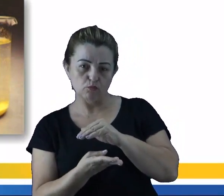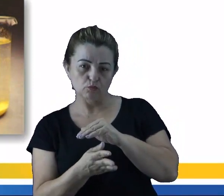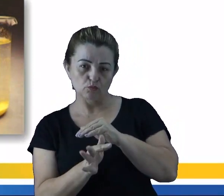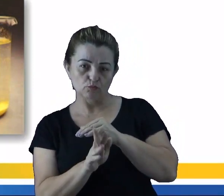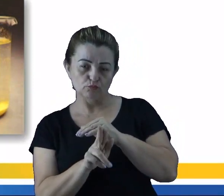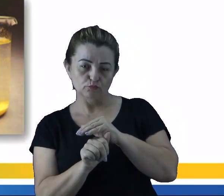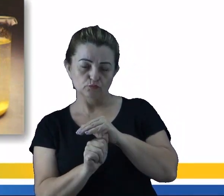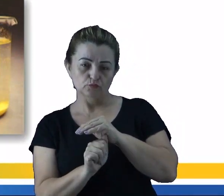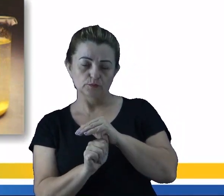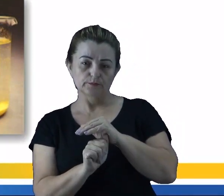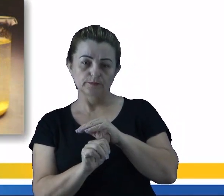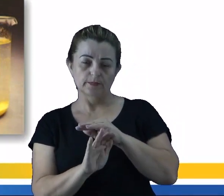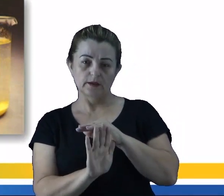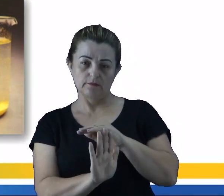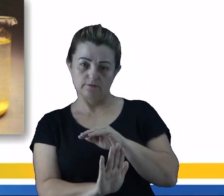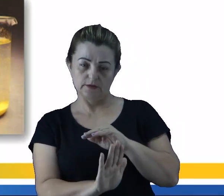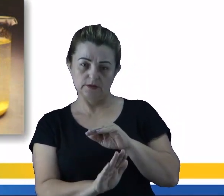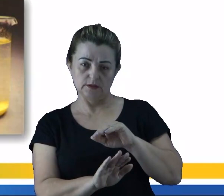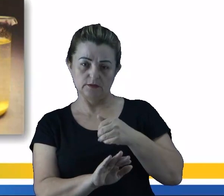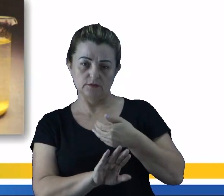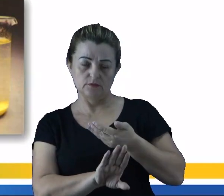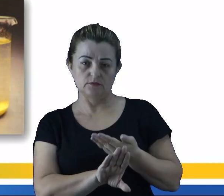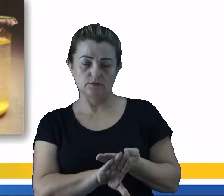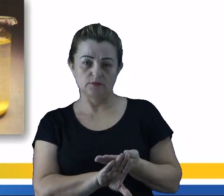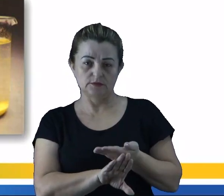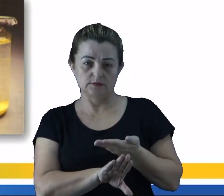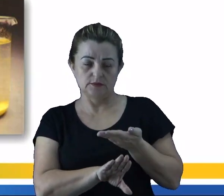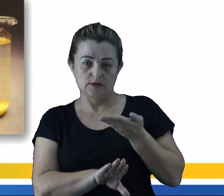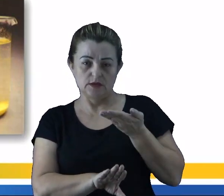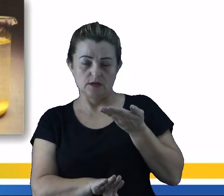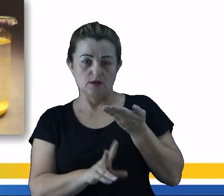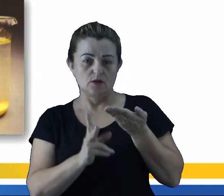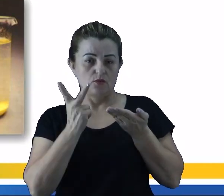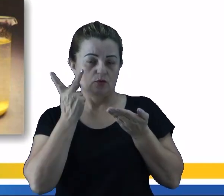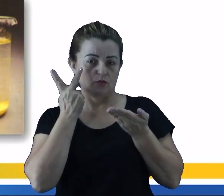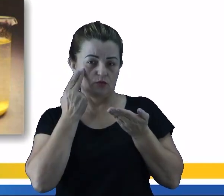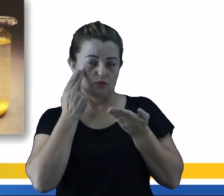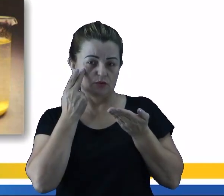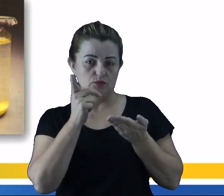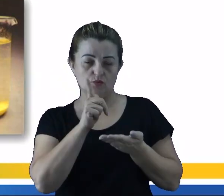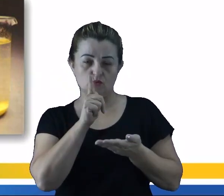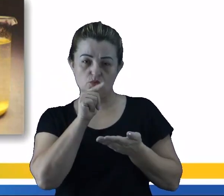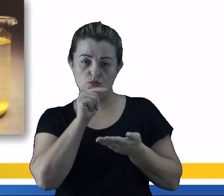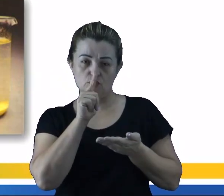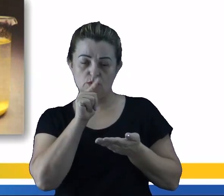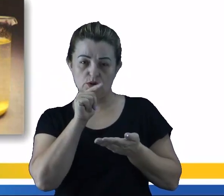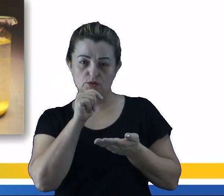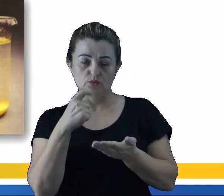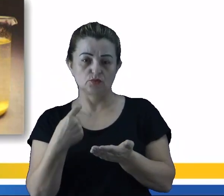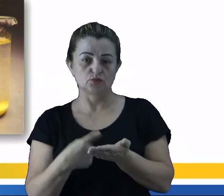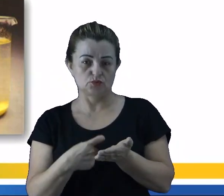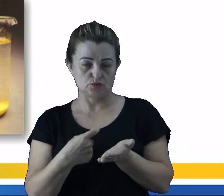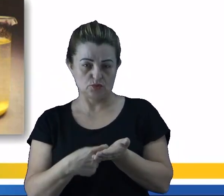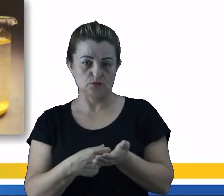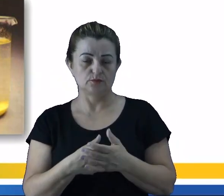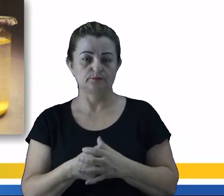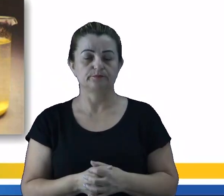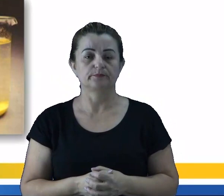depois de alguns minutos, né, vai ter essa separação natural ali entre o líquido e o sólido.